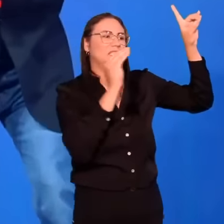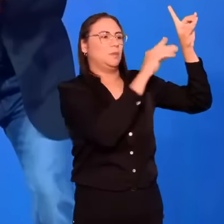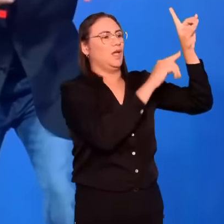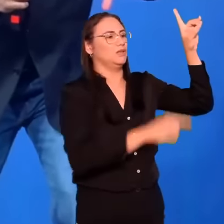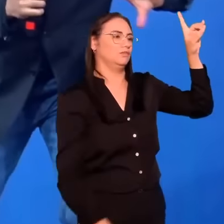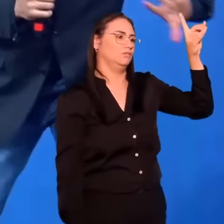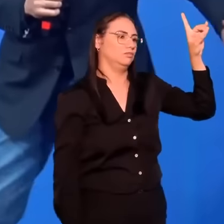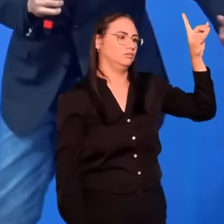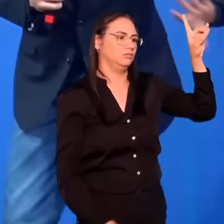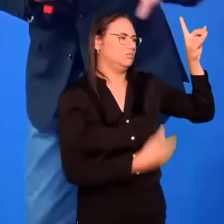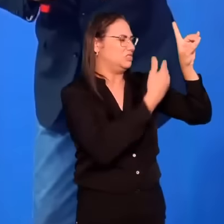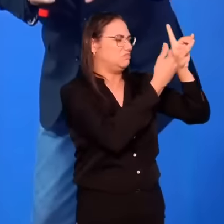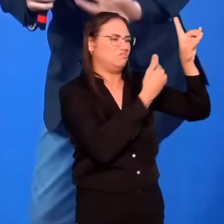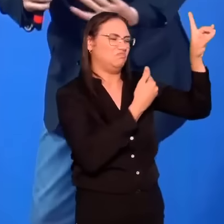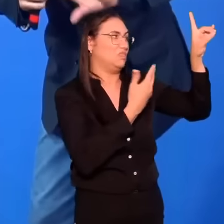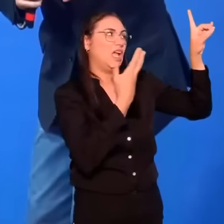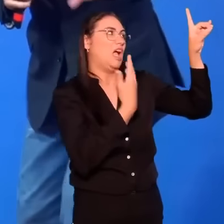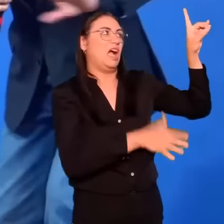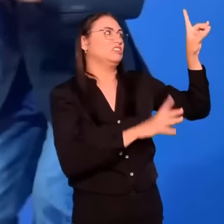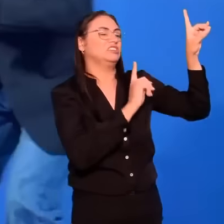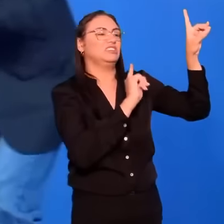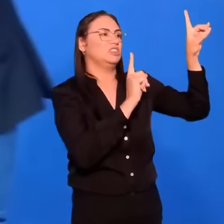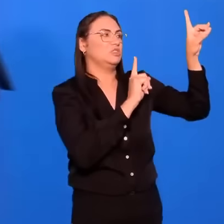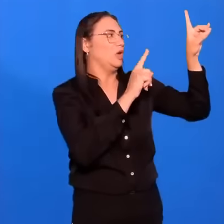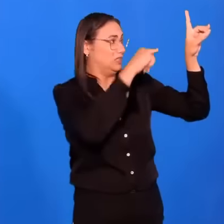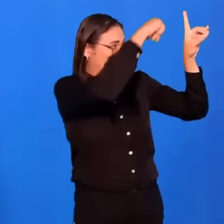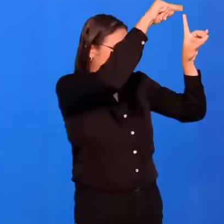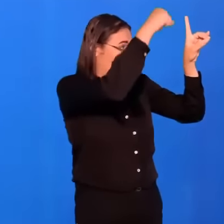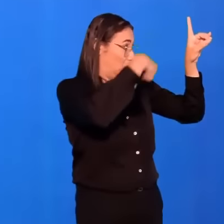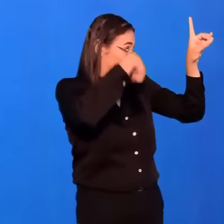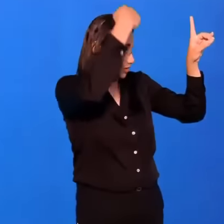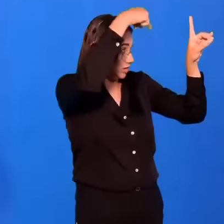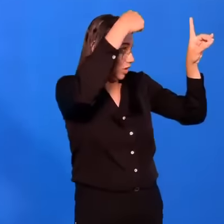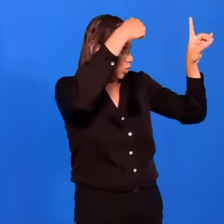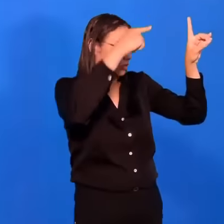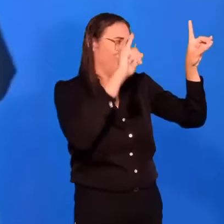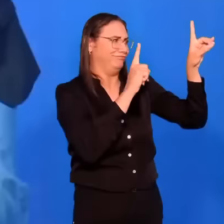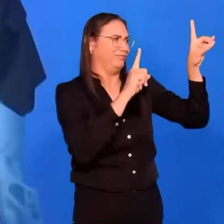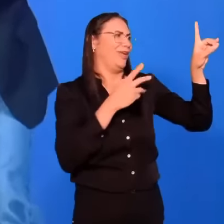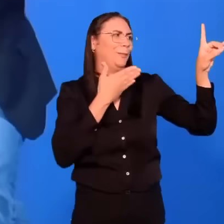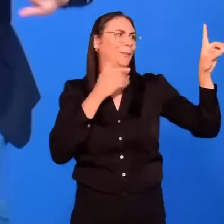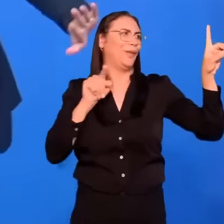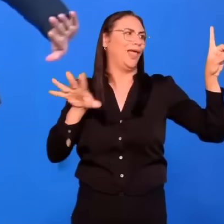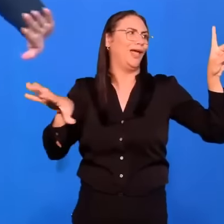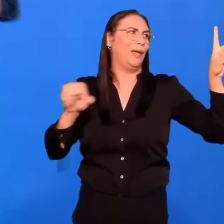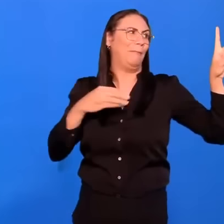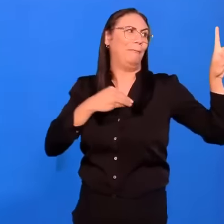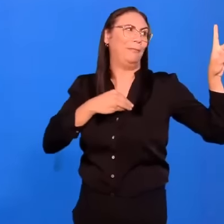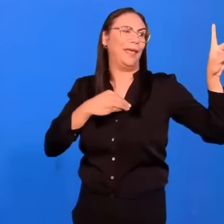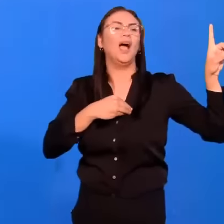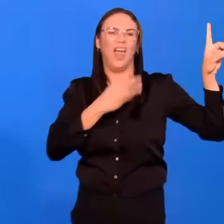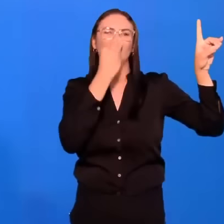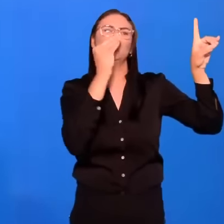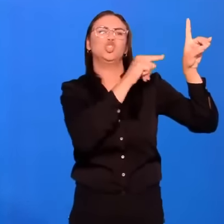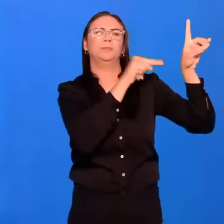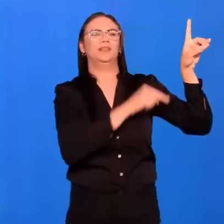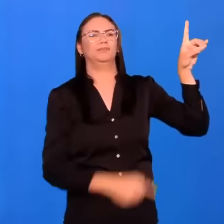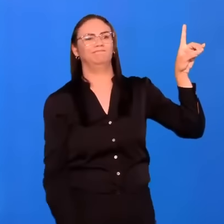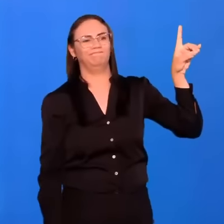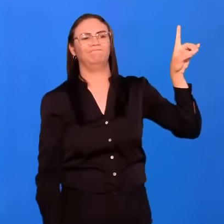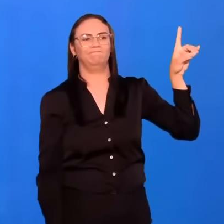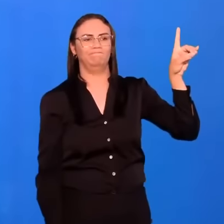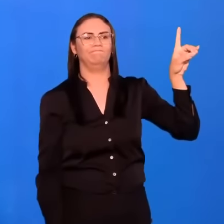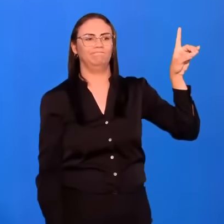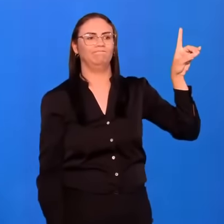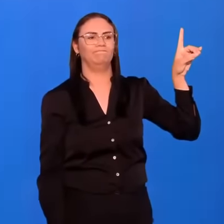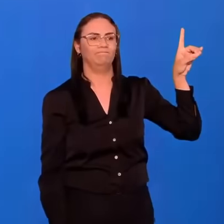Quem rejeita o ensino de ser santo e se entrega a imoralidade, despreza o próprio Deus.